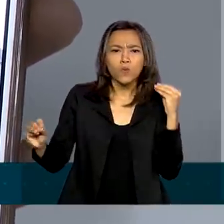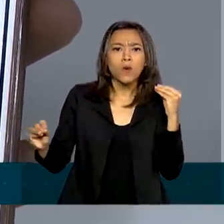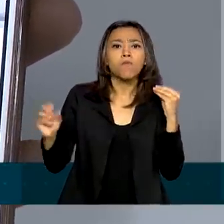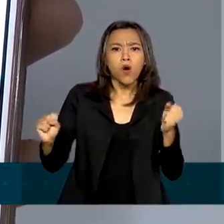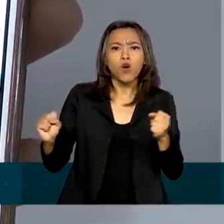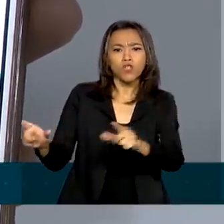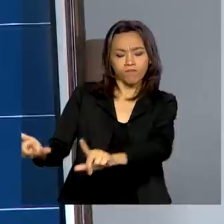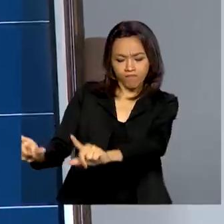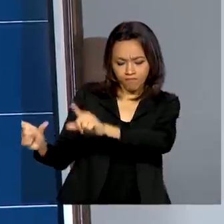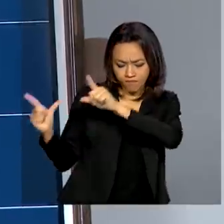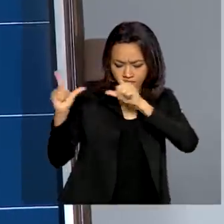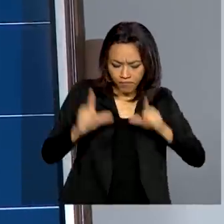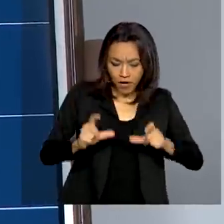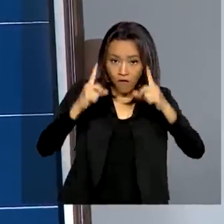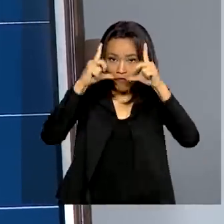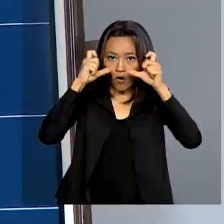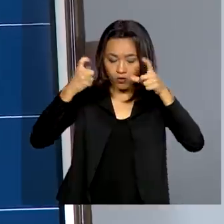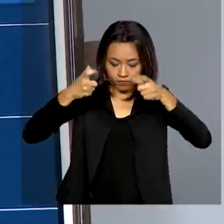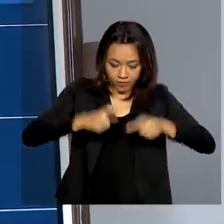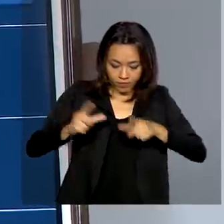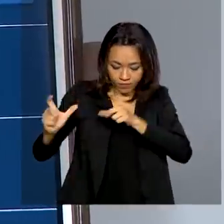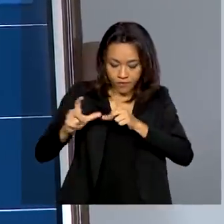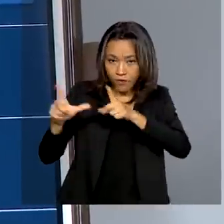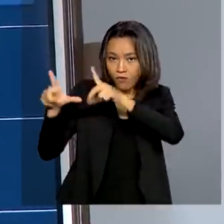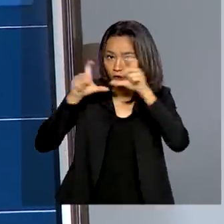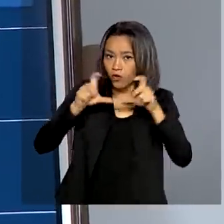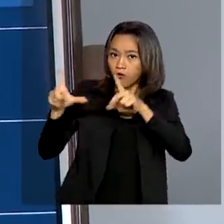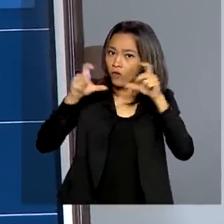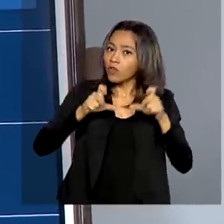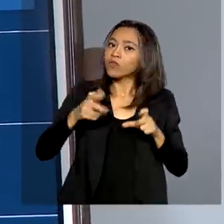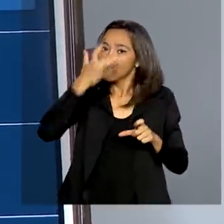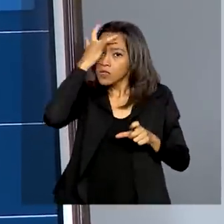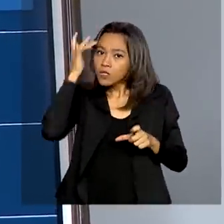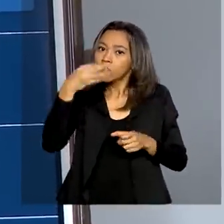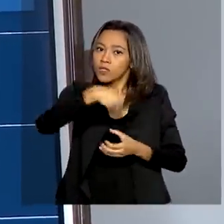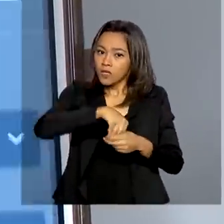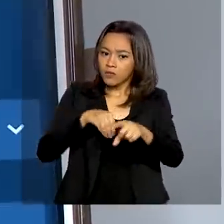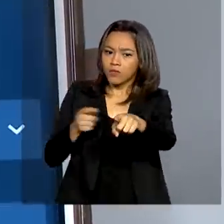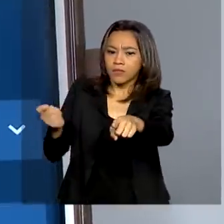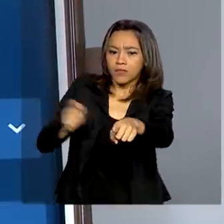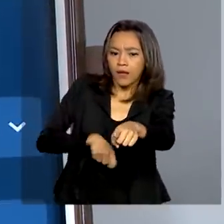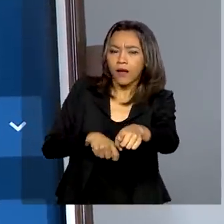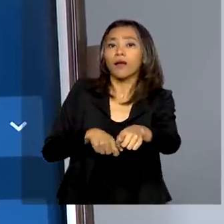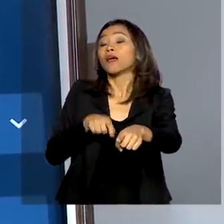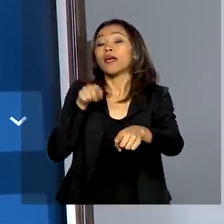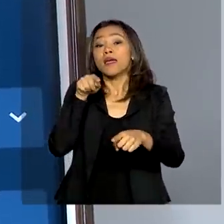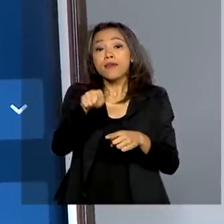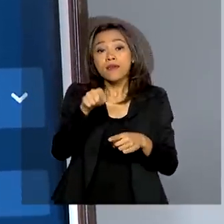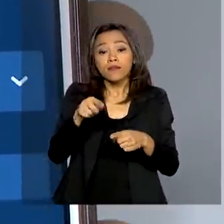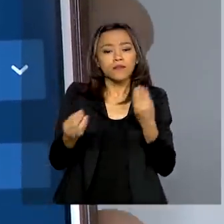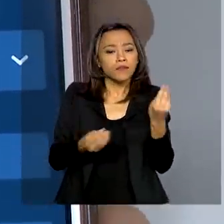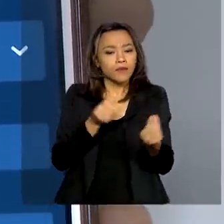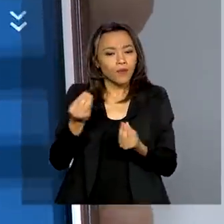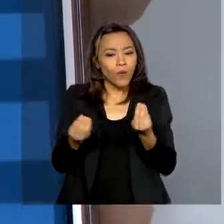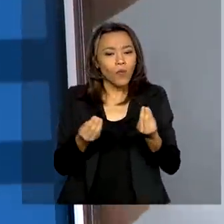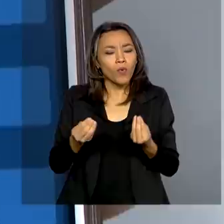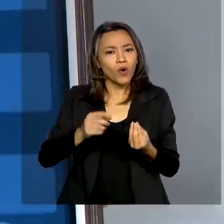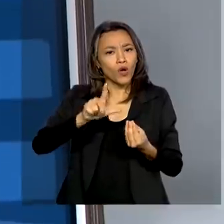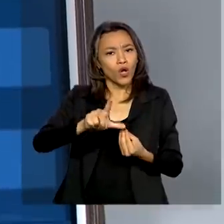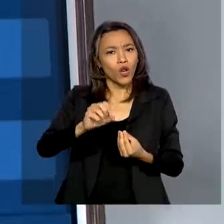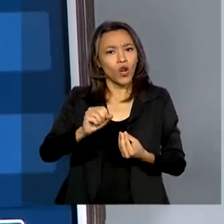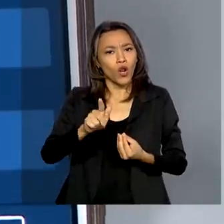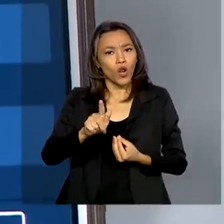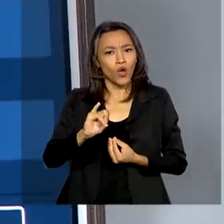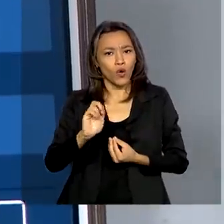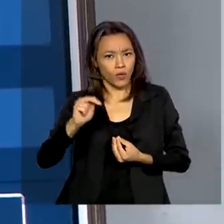inserir fotos e informações da pessoa desaparecida. O acesso ao Sinesp Cidadão é por meio de login único